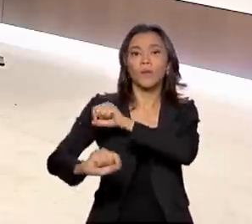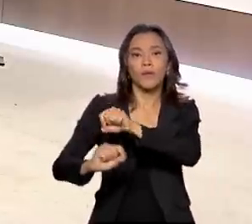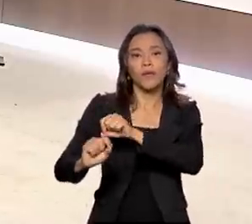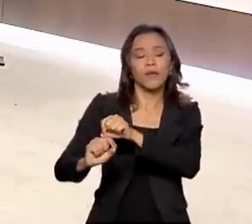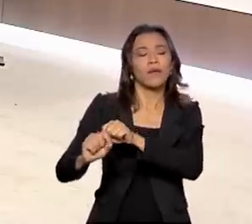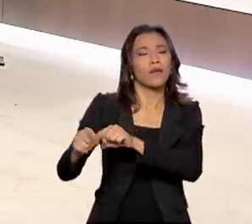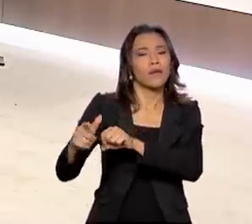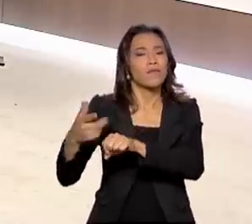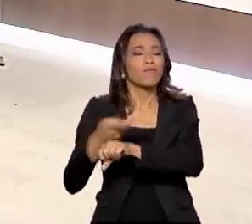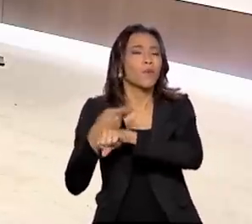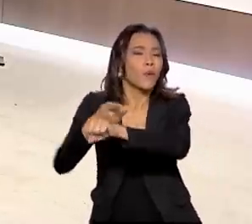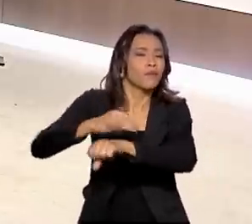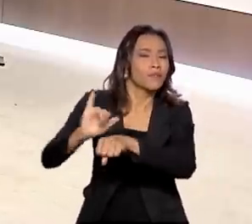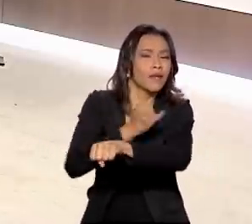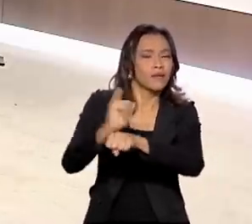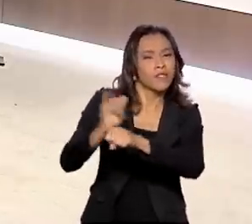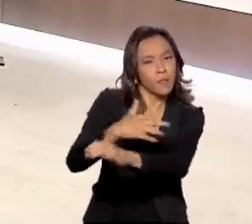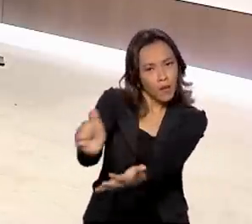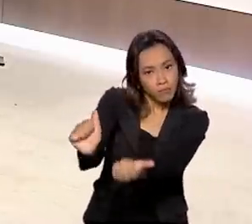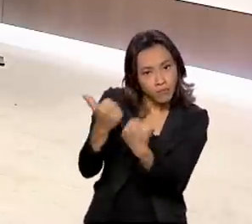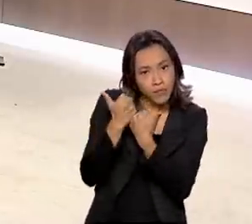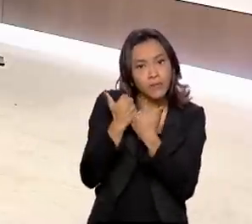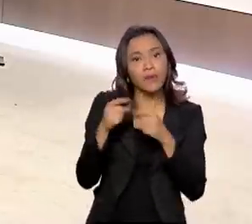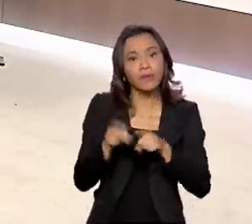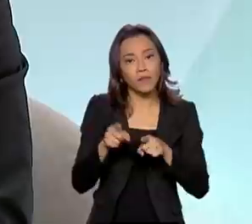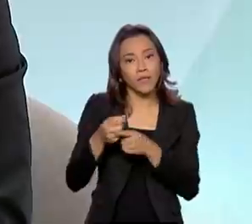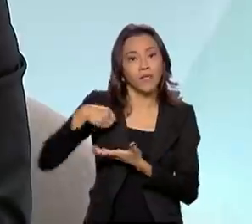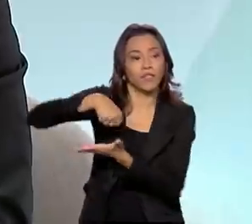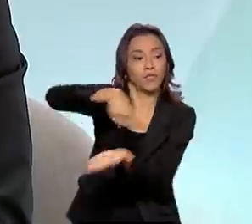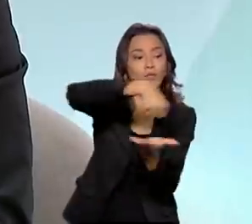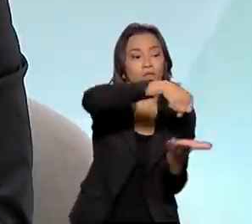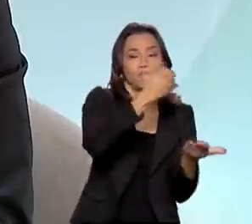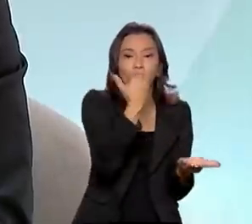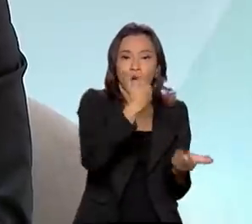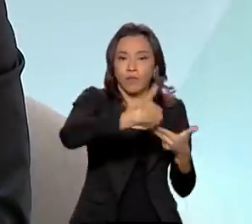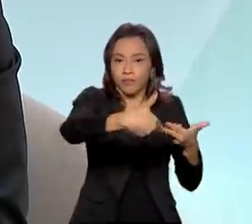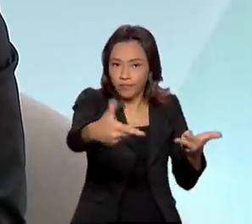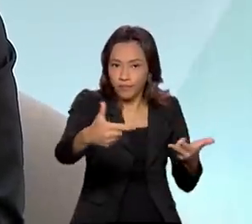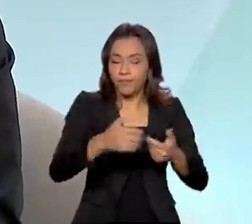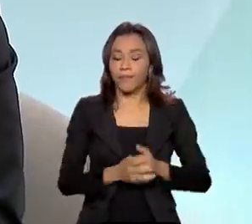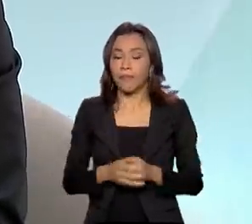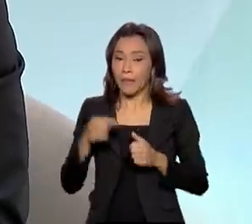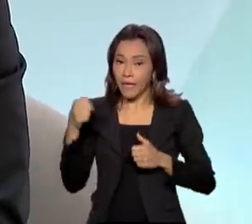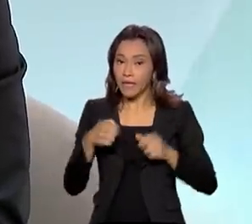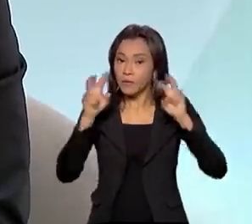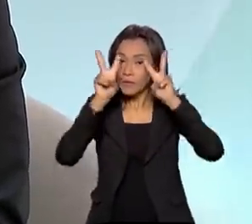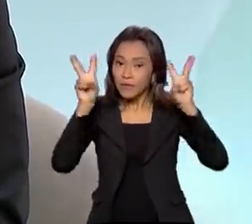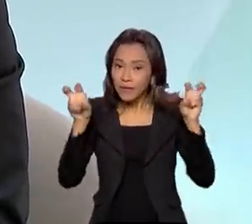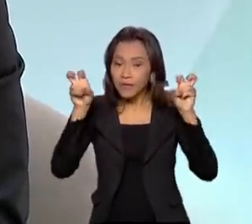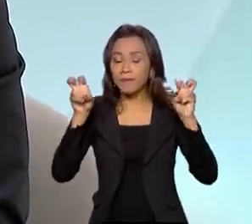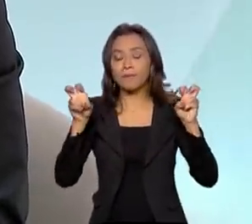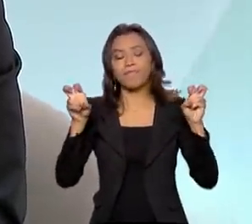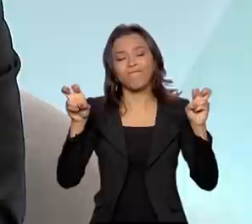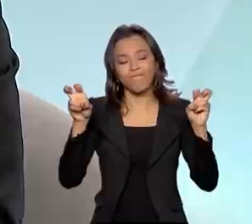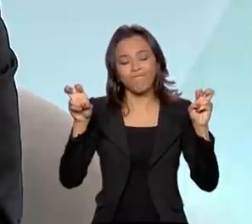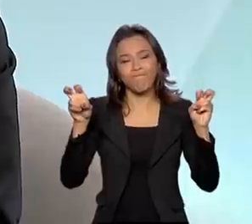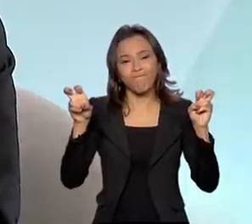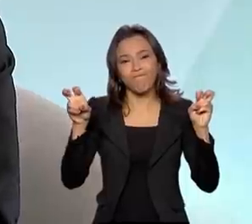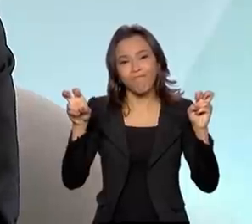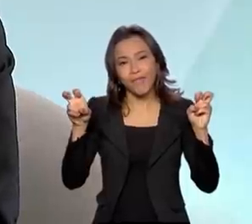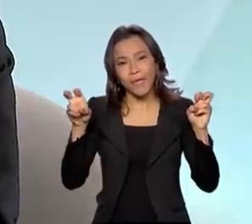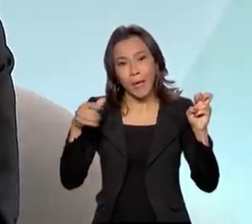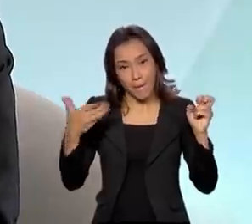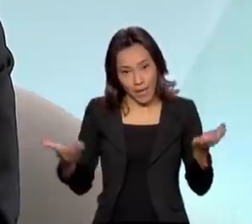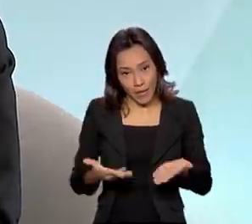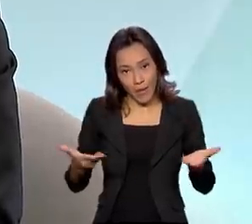mecanismos para que a gente possa avançar nesse tema. Esse é um tema que exerce muito fascínio